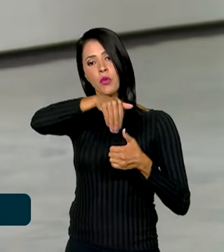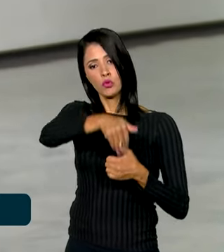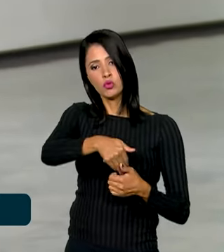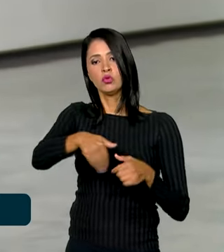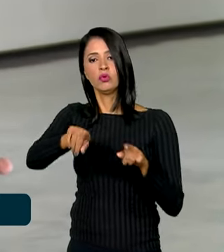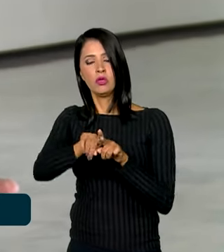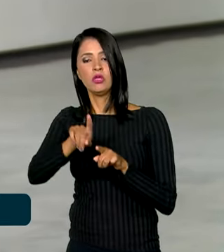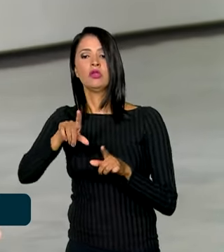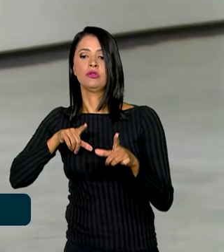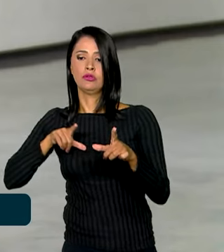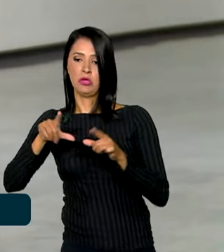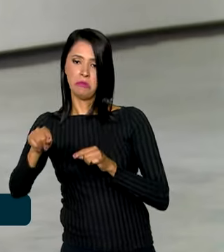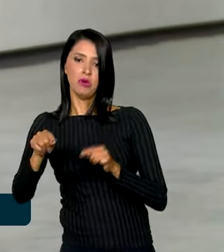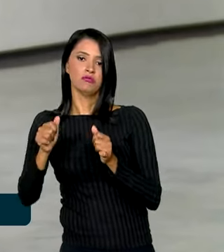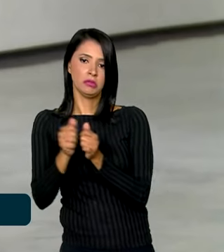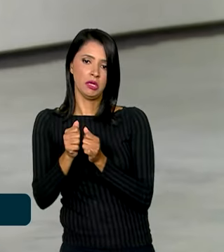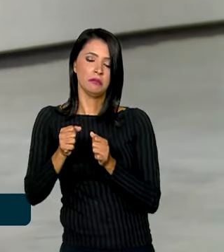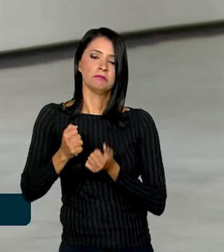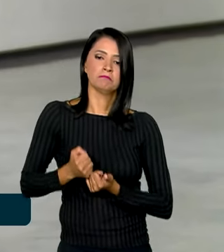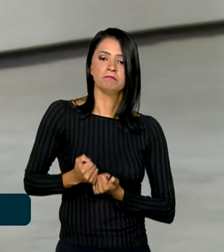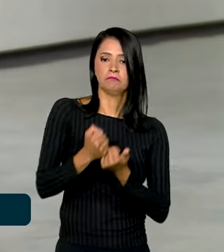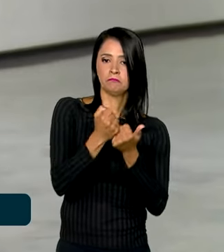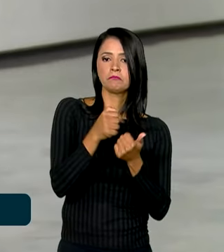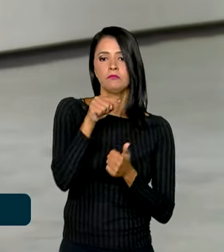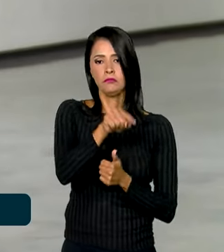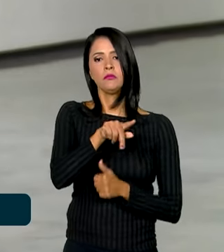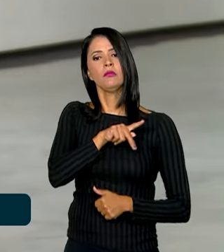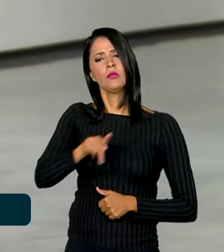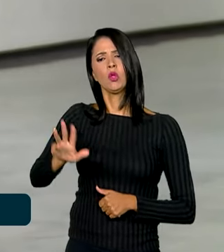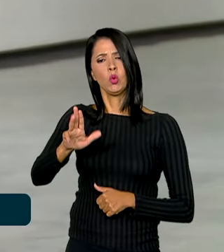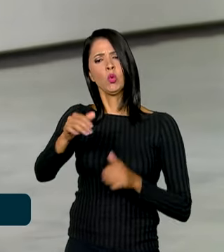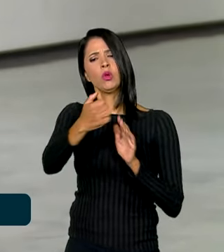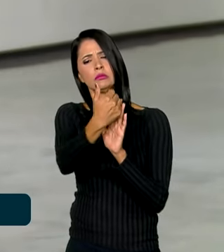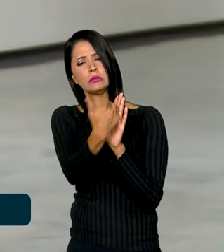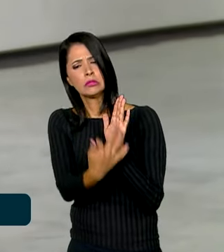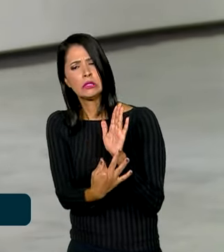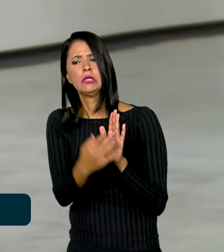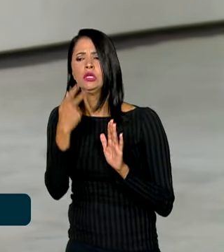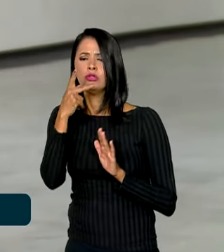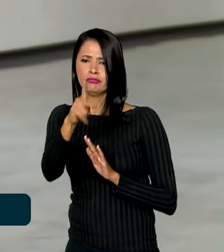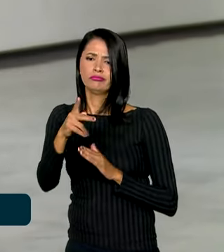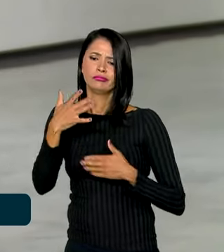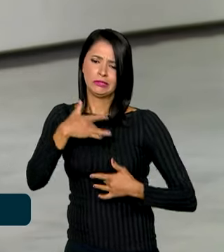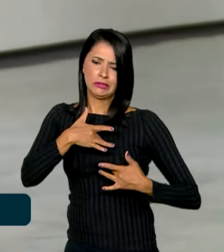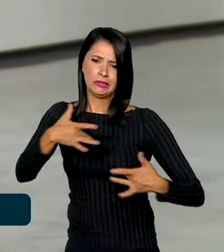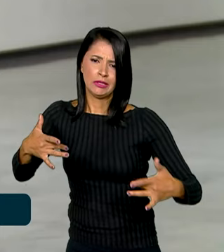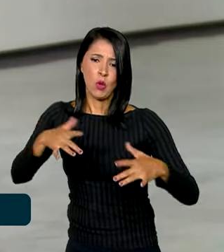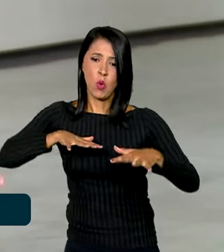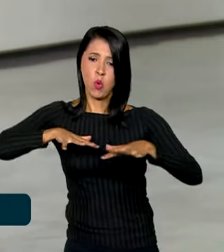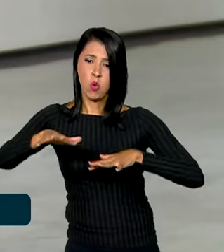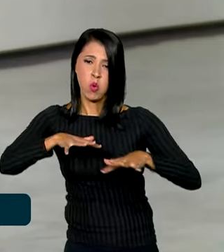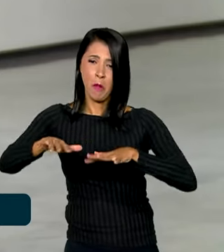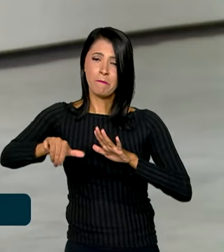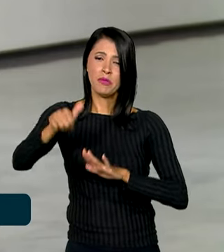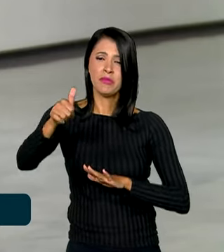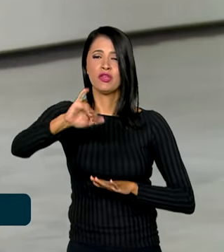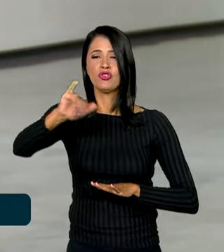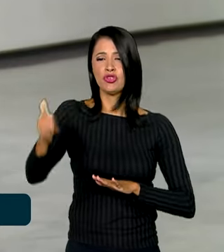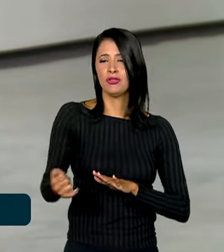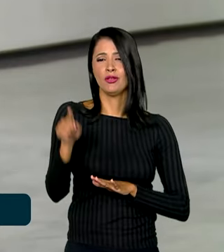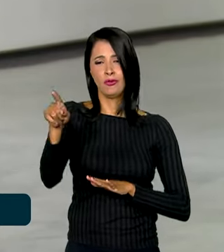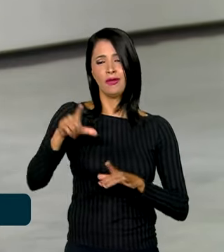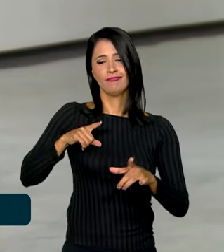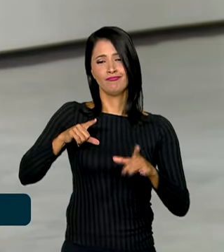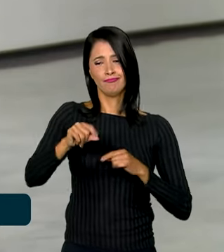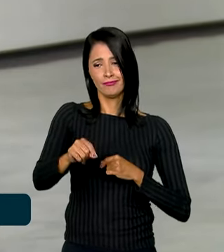divulgado por Lula nas redes sociais, ele expressou solidariedade às vítimas do terremoto do dia 1º de janeiro no Japão